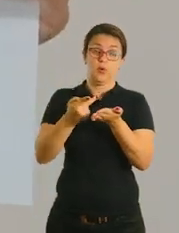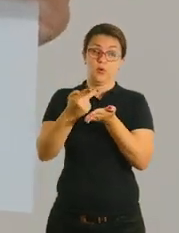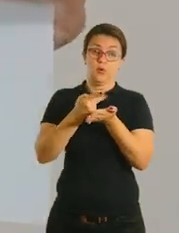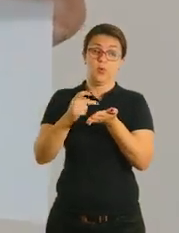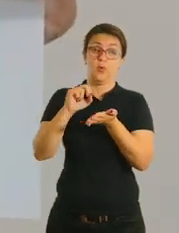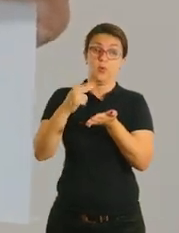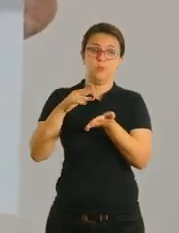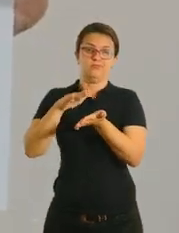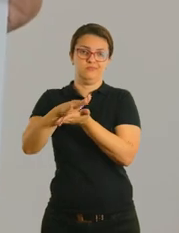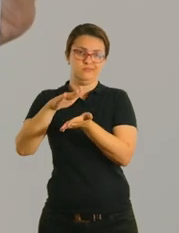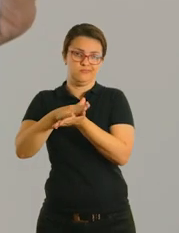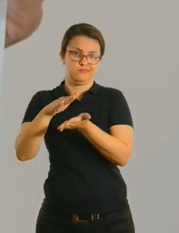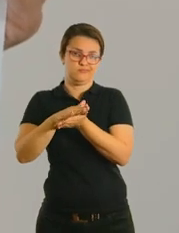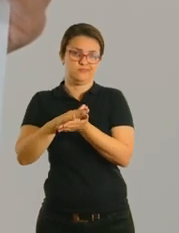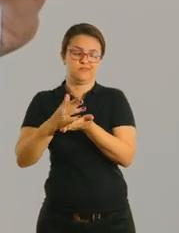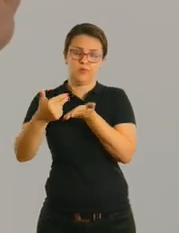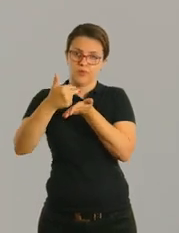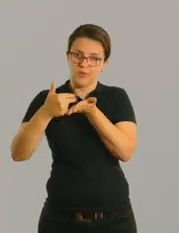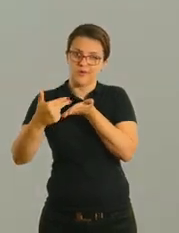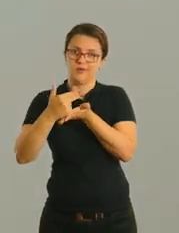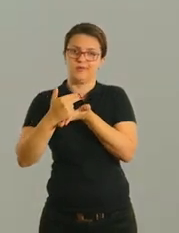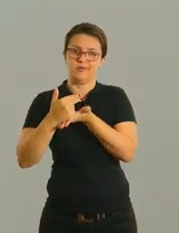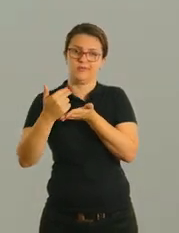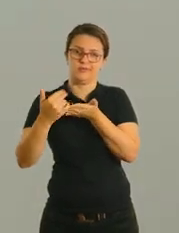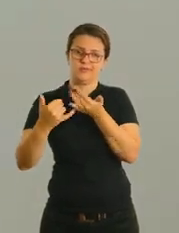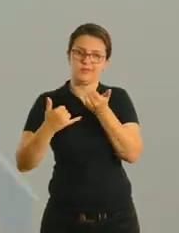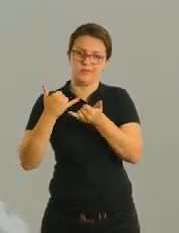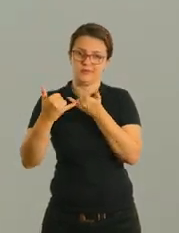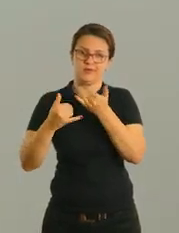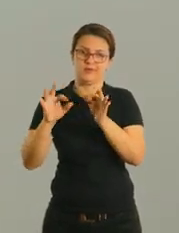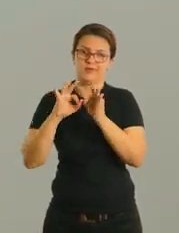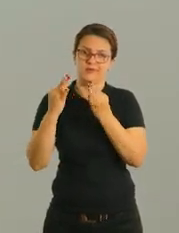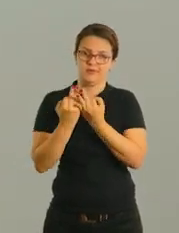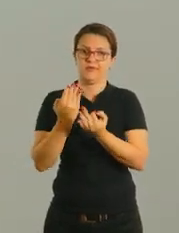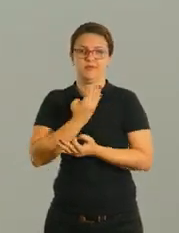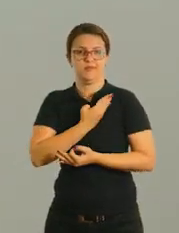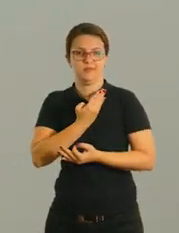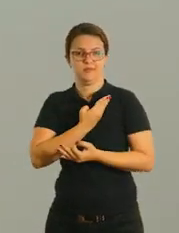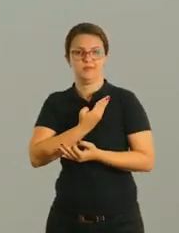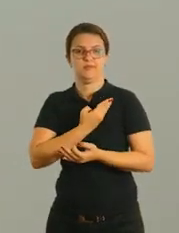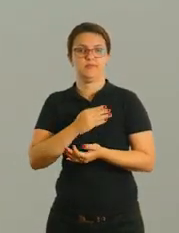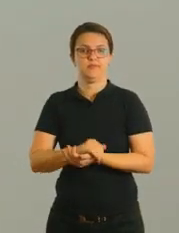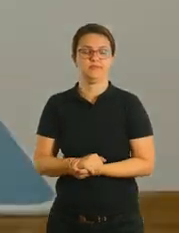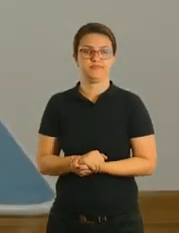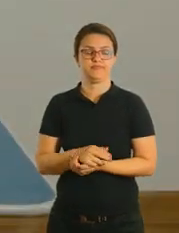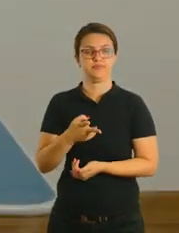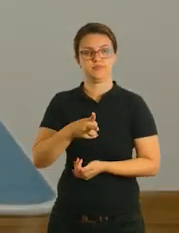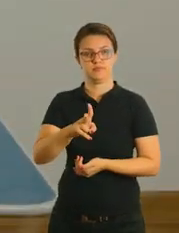desenhar no seu caderno, recortar e brincar com seus amigos e familiares, ok?